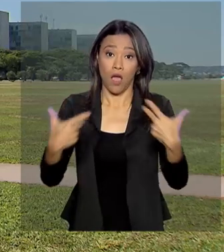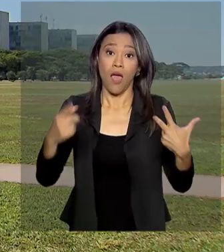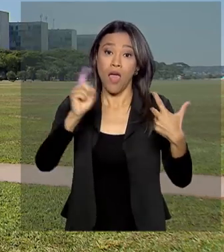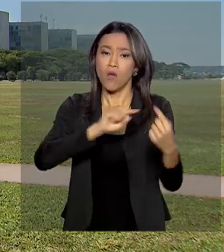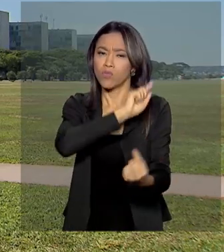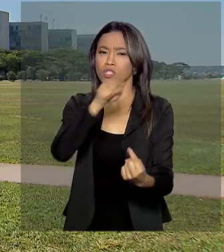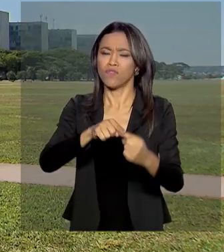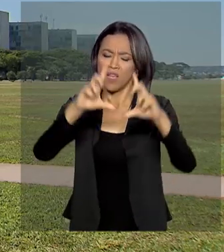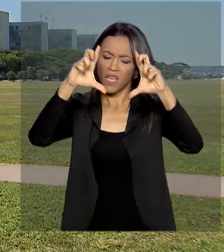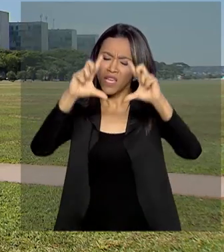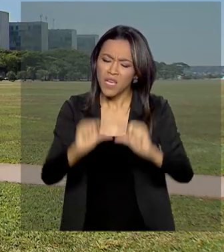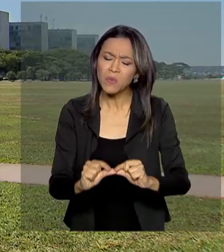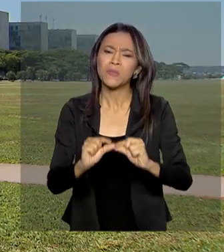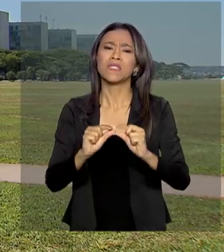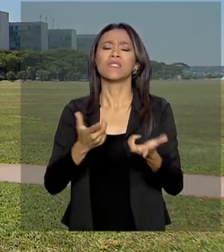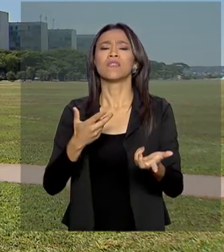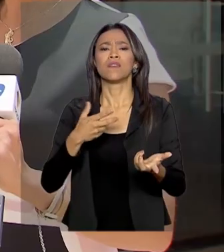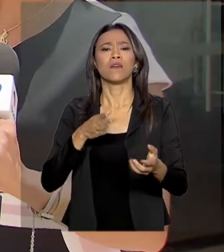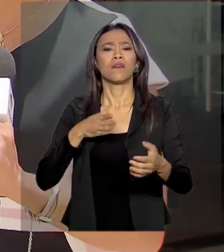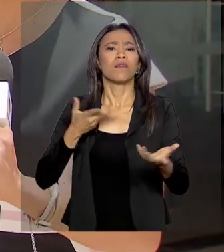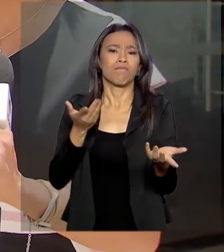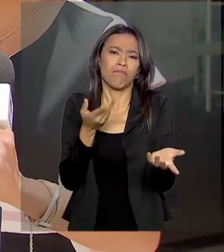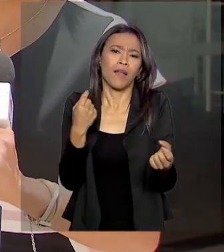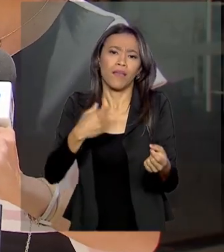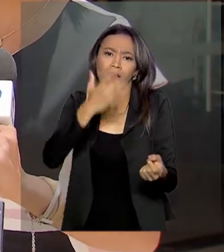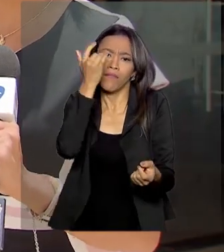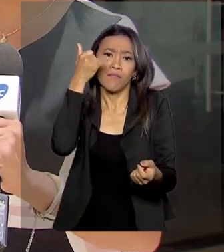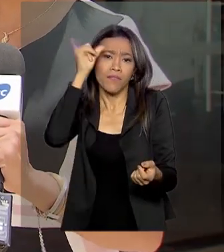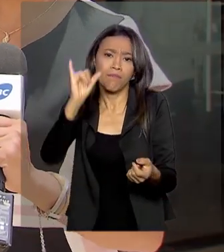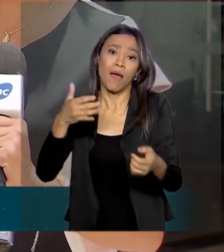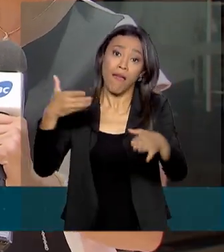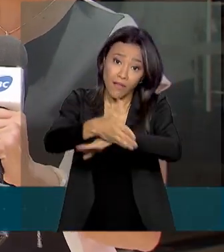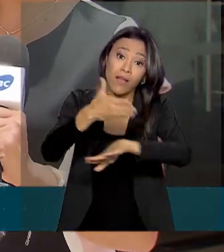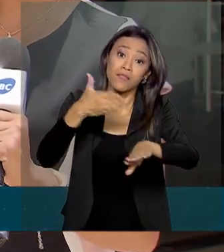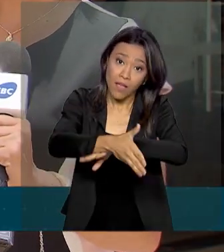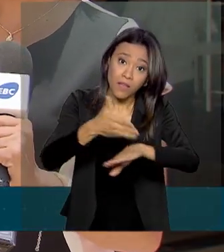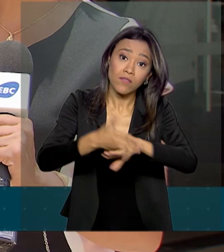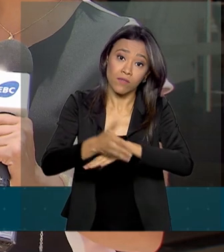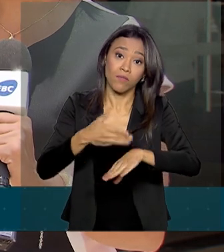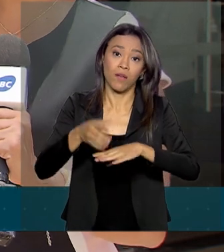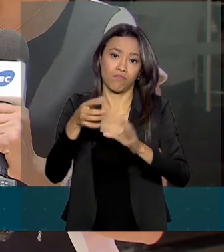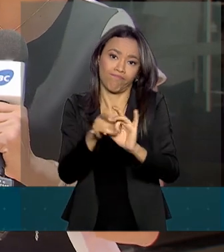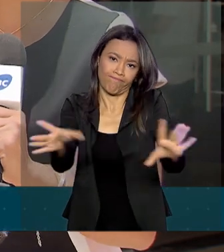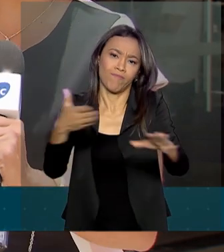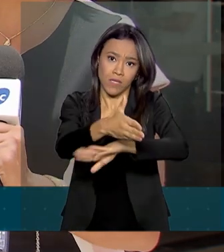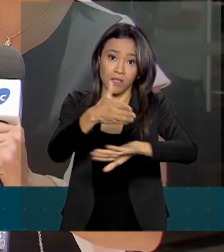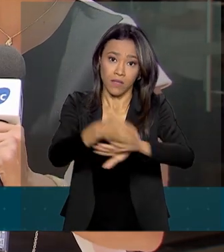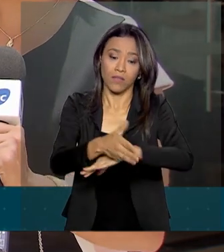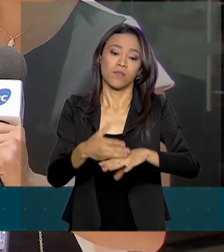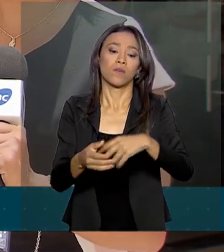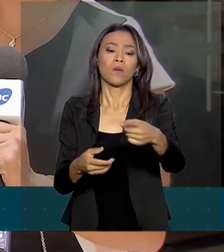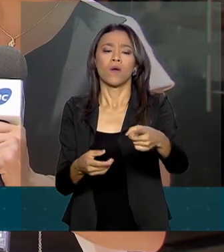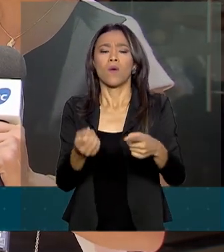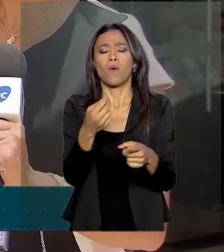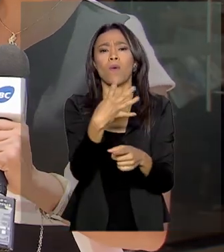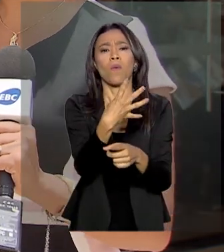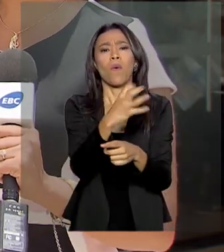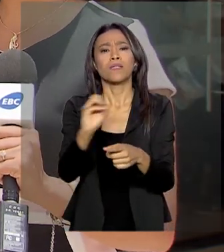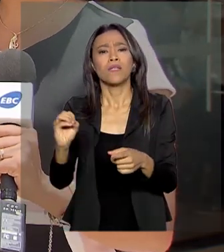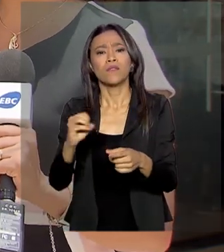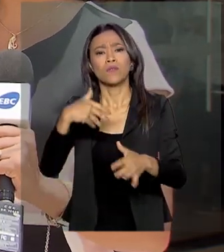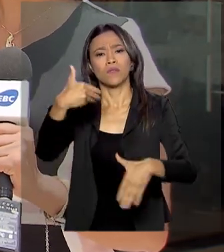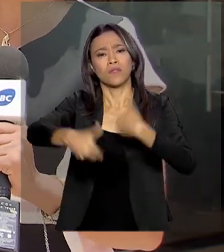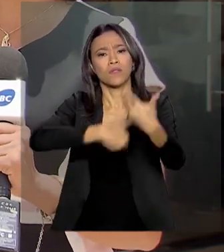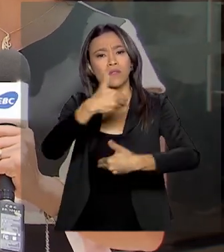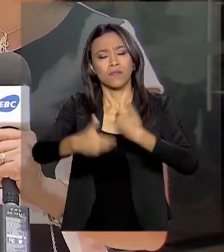e automatizar os serviços públicos. A meta deste ano, que era tornar eletrônicos, 400 serviços públicos já